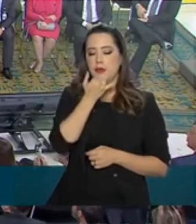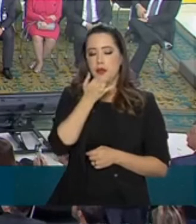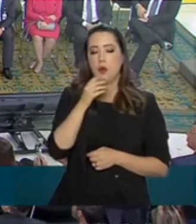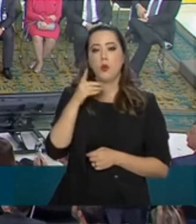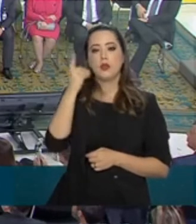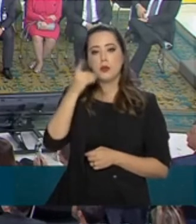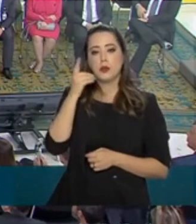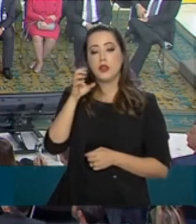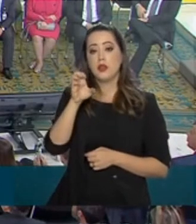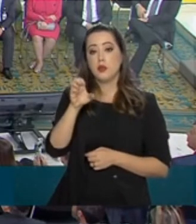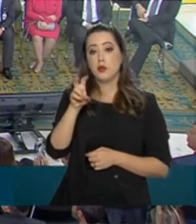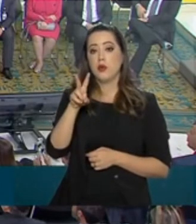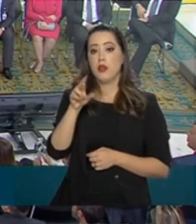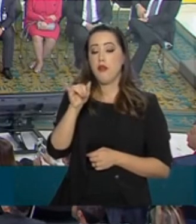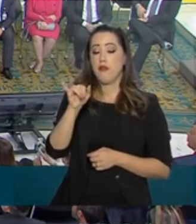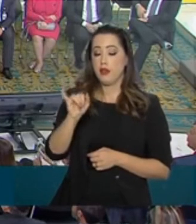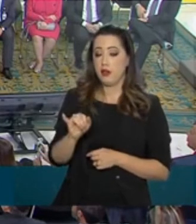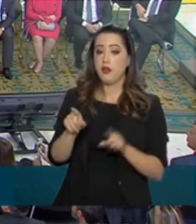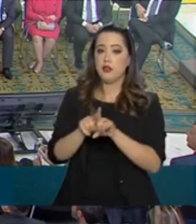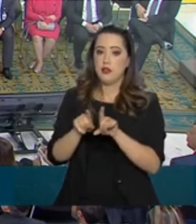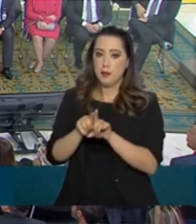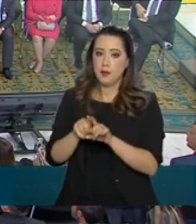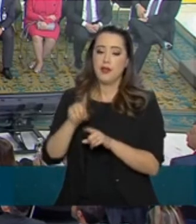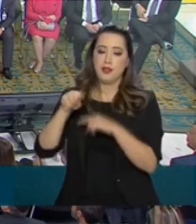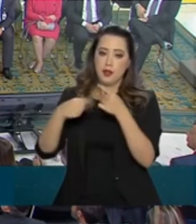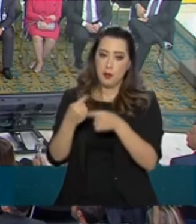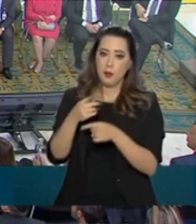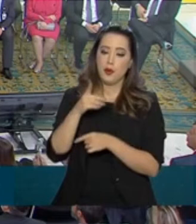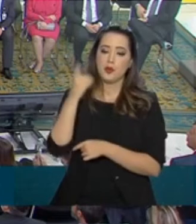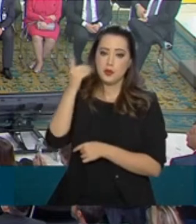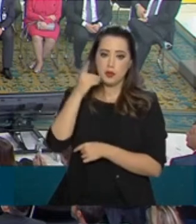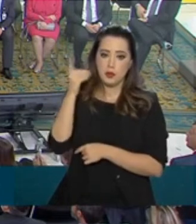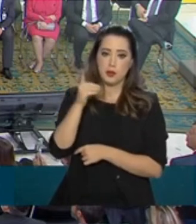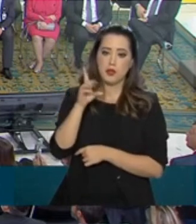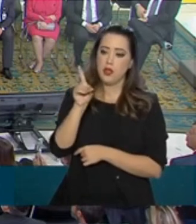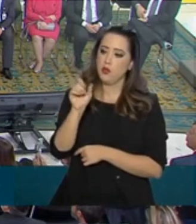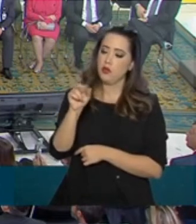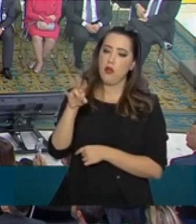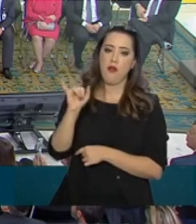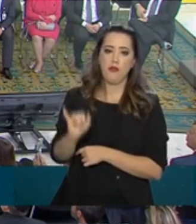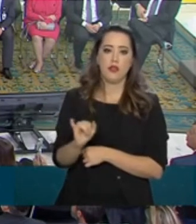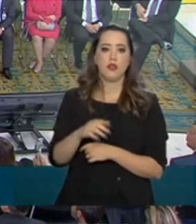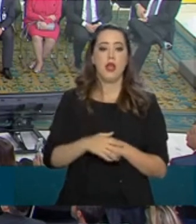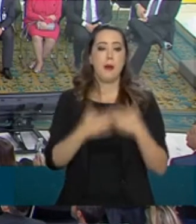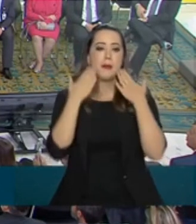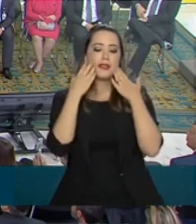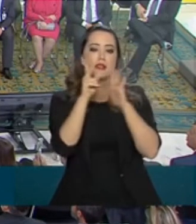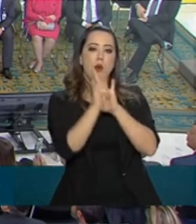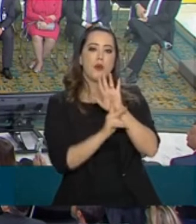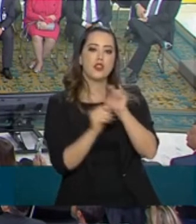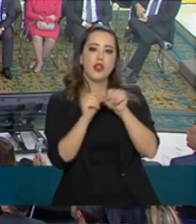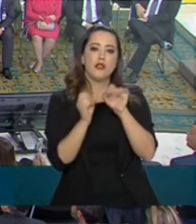costumo brincar, brincar, por favor. Aprojetar um projeto e fazer um filho é muito fácil,